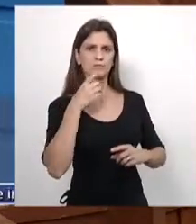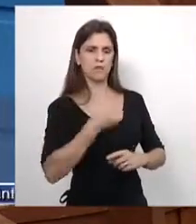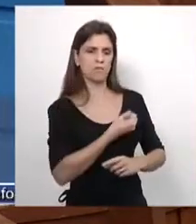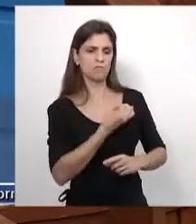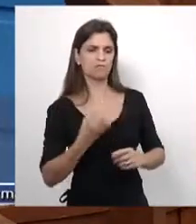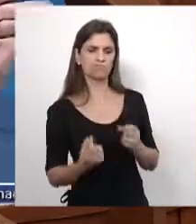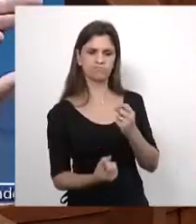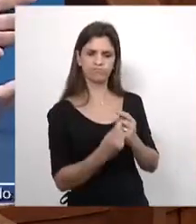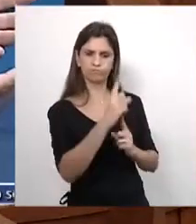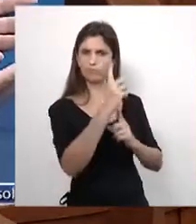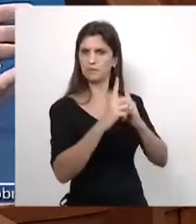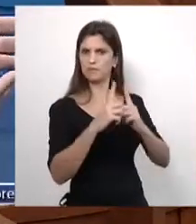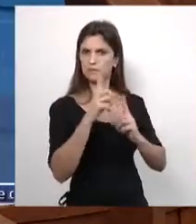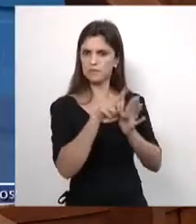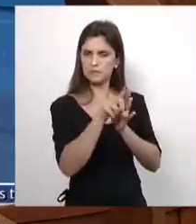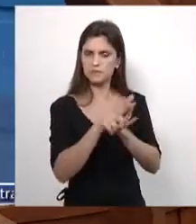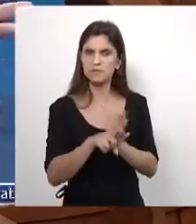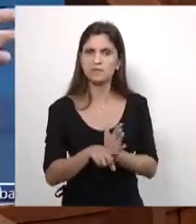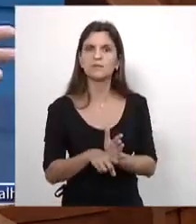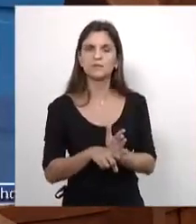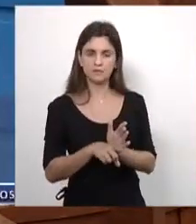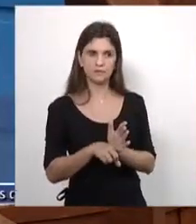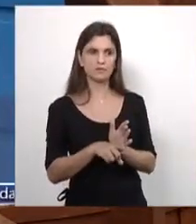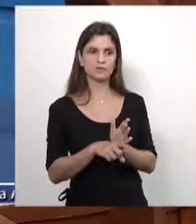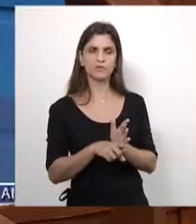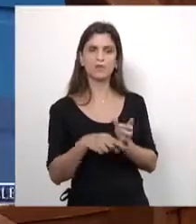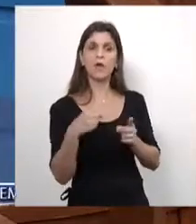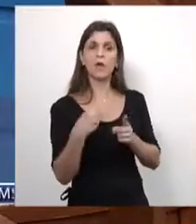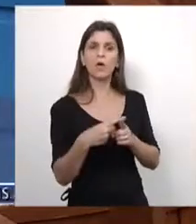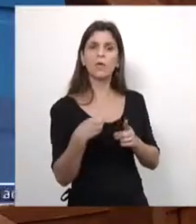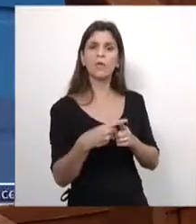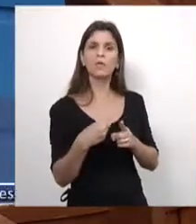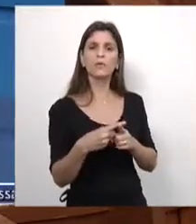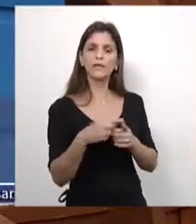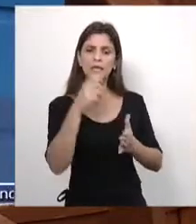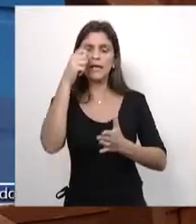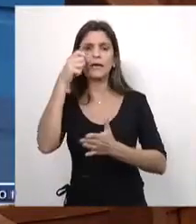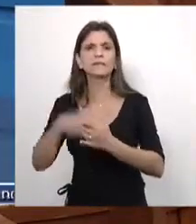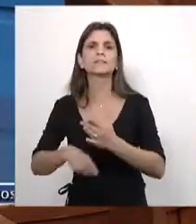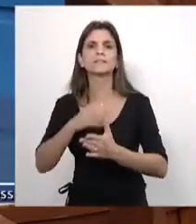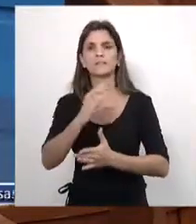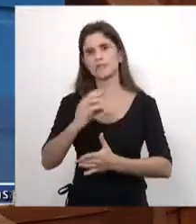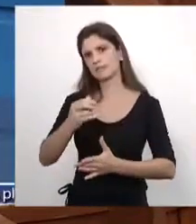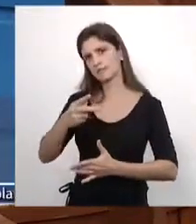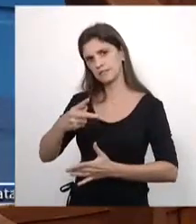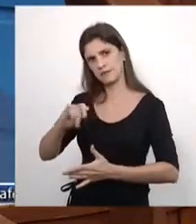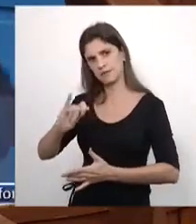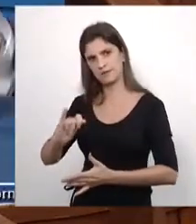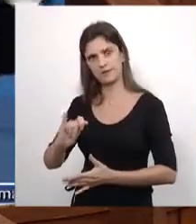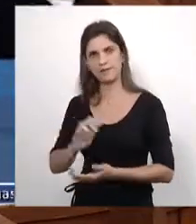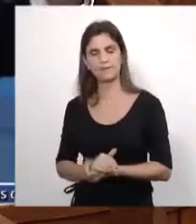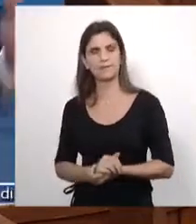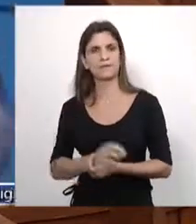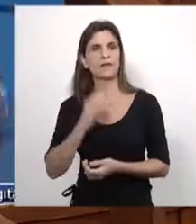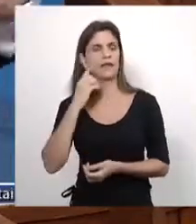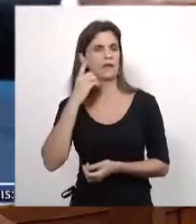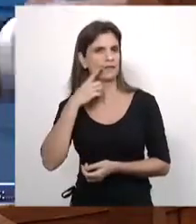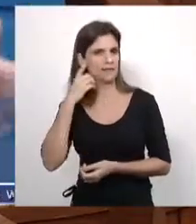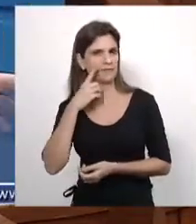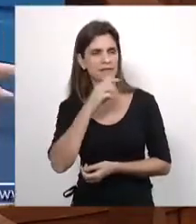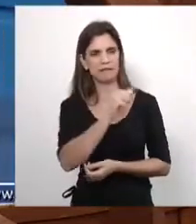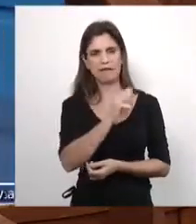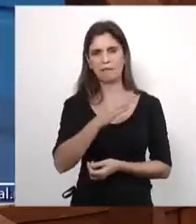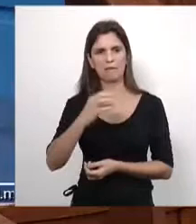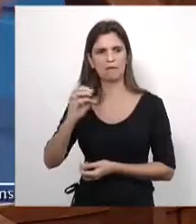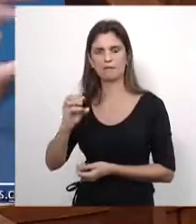parlamentares que devem seguir a ele, devem assinar. Não é colocar a população contra o parlamento dizendo, olha, deputado A, B, C,